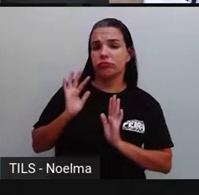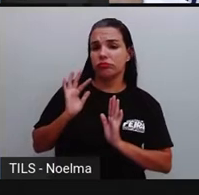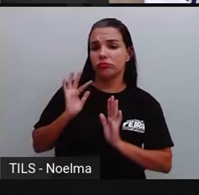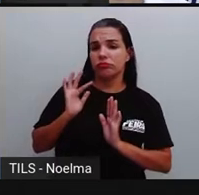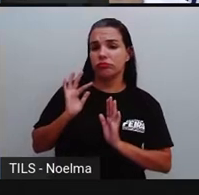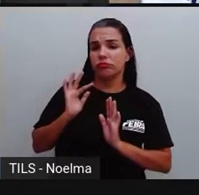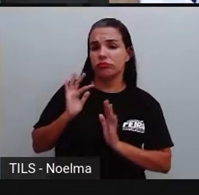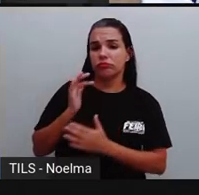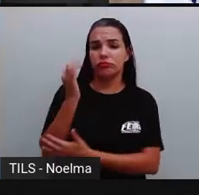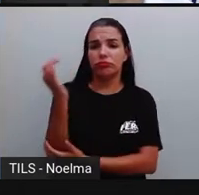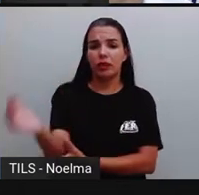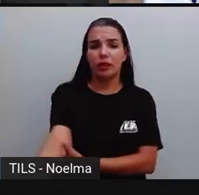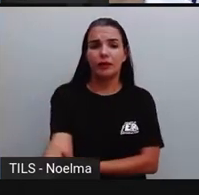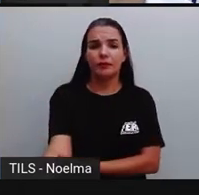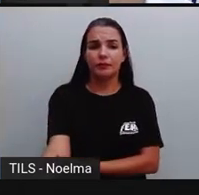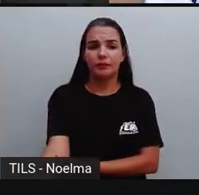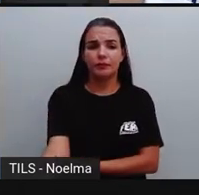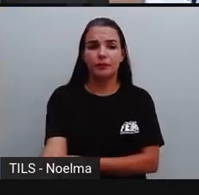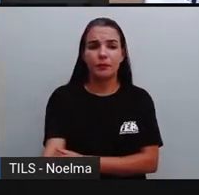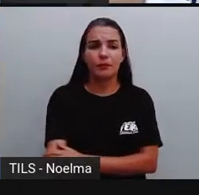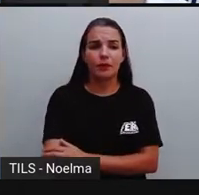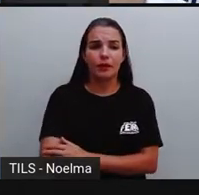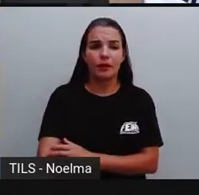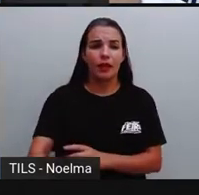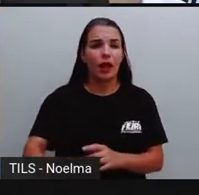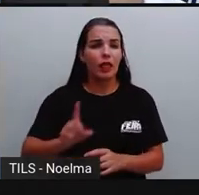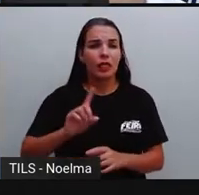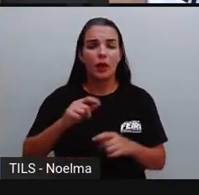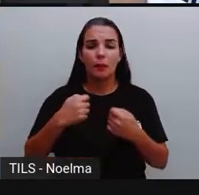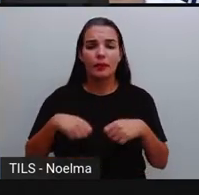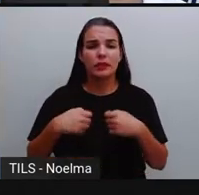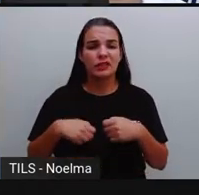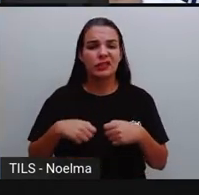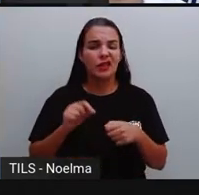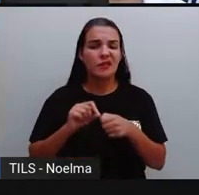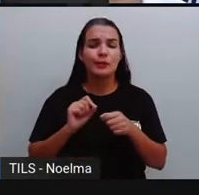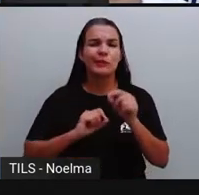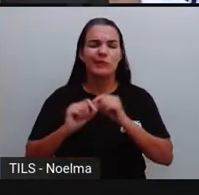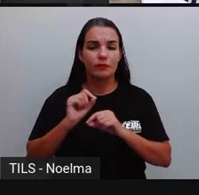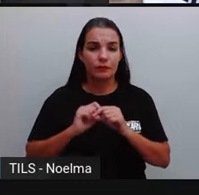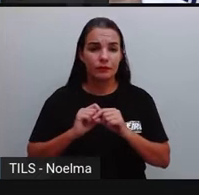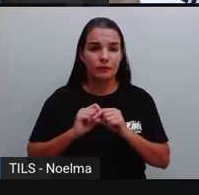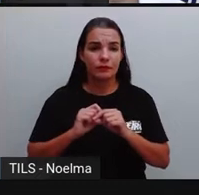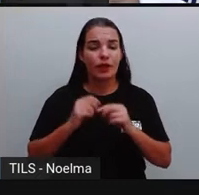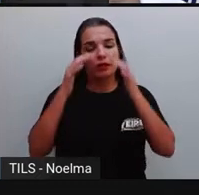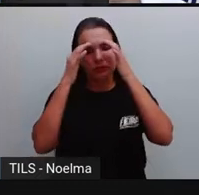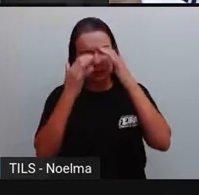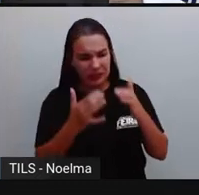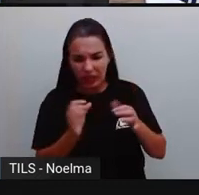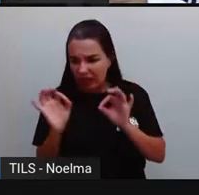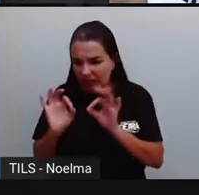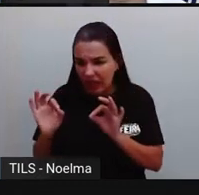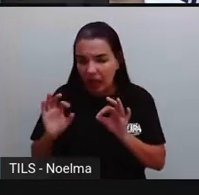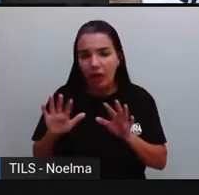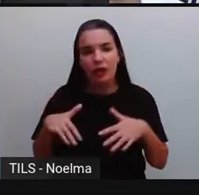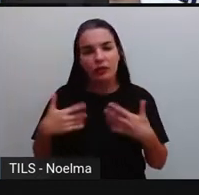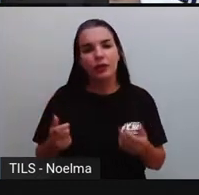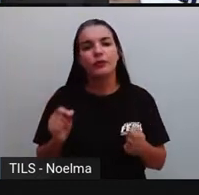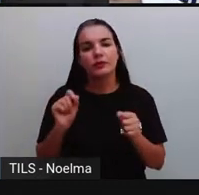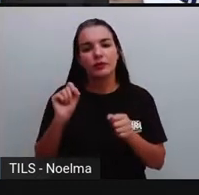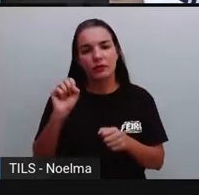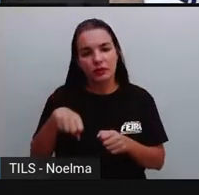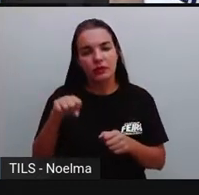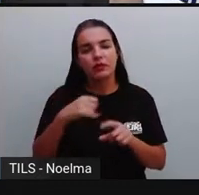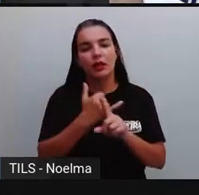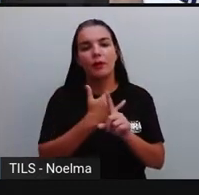características, né, que são singulares, que ela não precisa ser tratada de maneira respeitosa. Essas